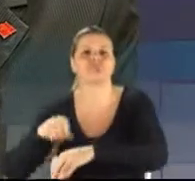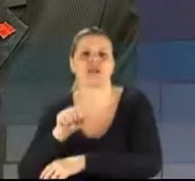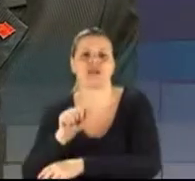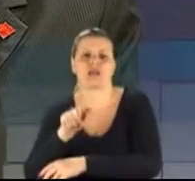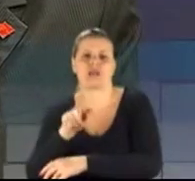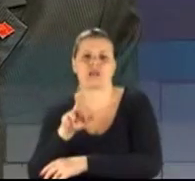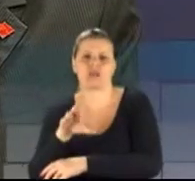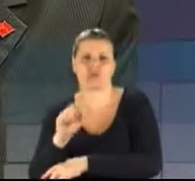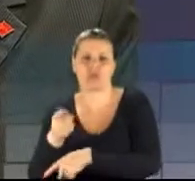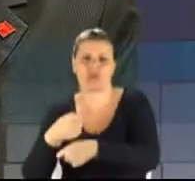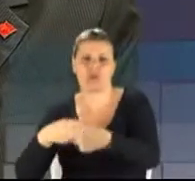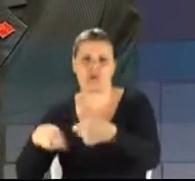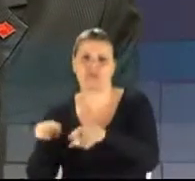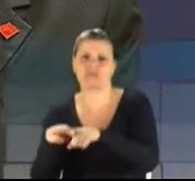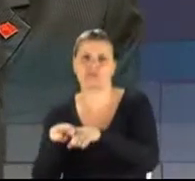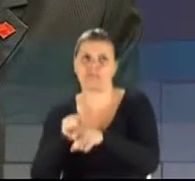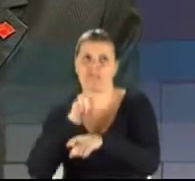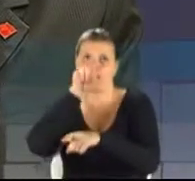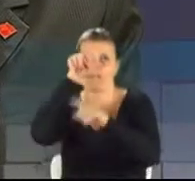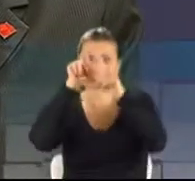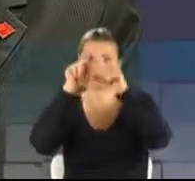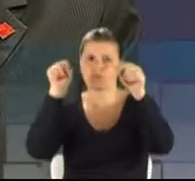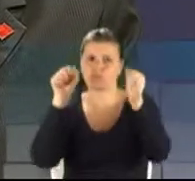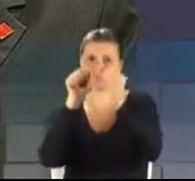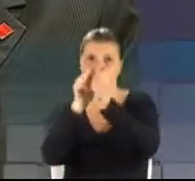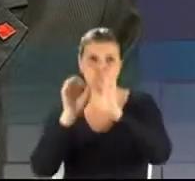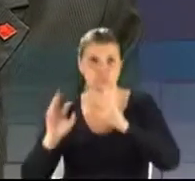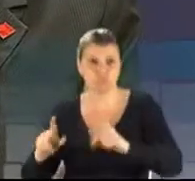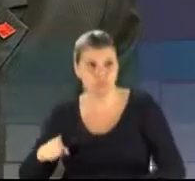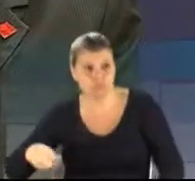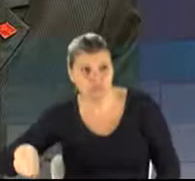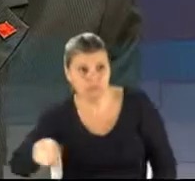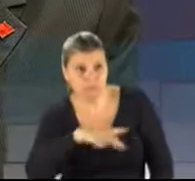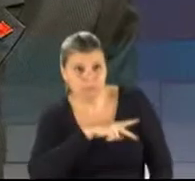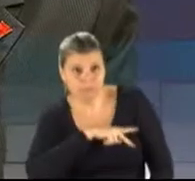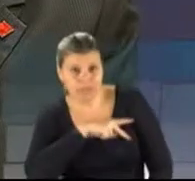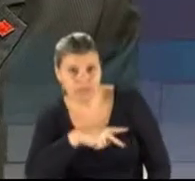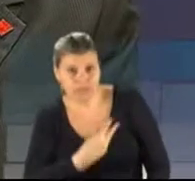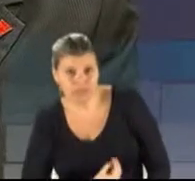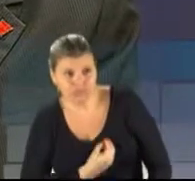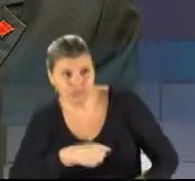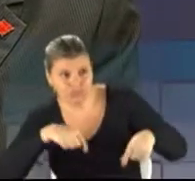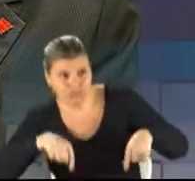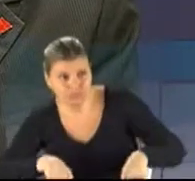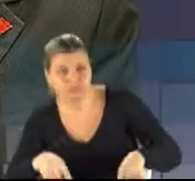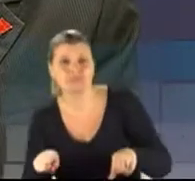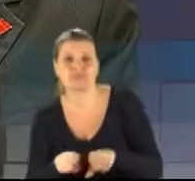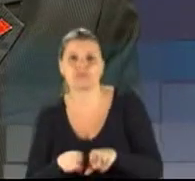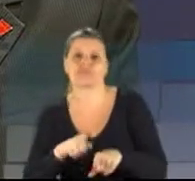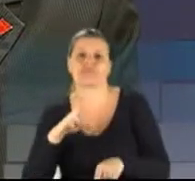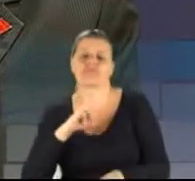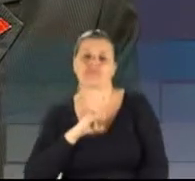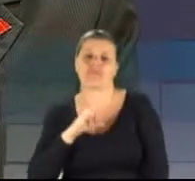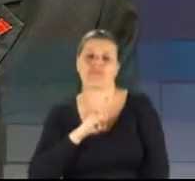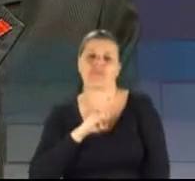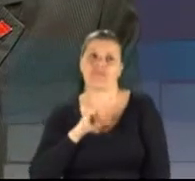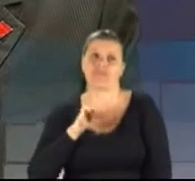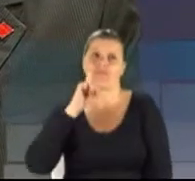juntos lá em Brasília. Todos esses partidos que estão aqui, os grandes que têm representação no Brasília, têm a sua chamada